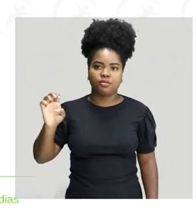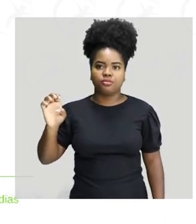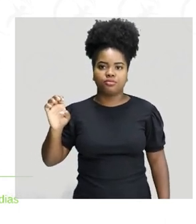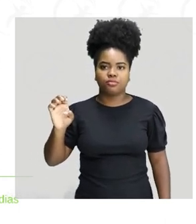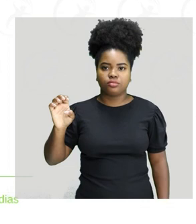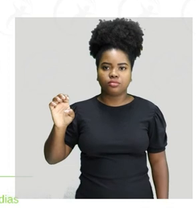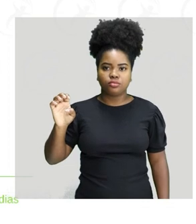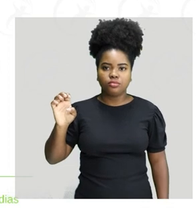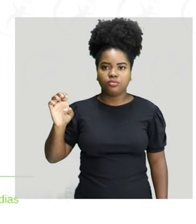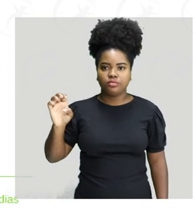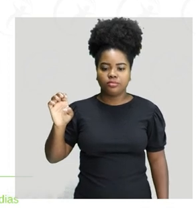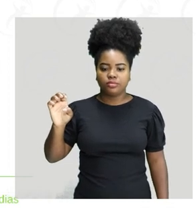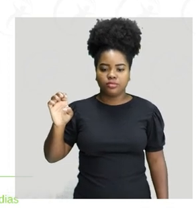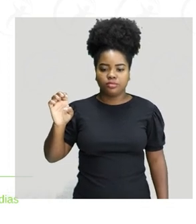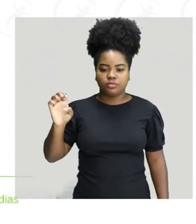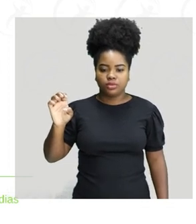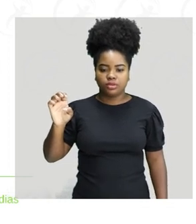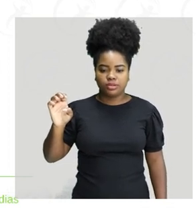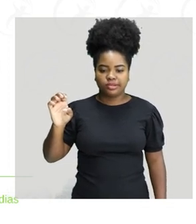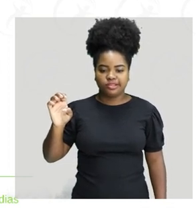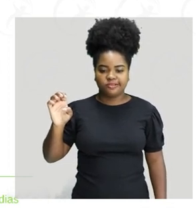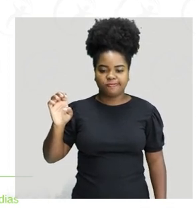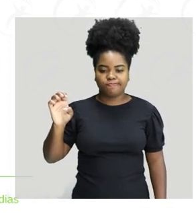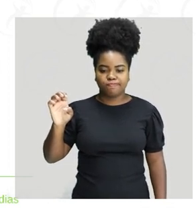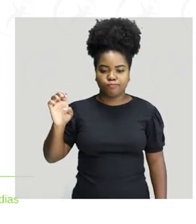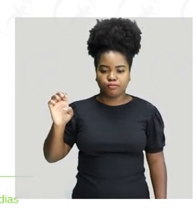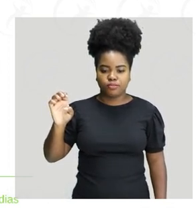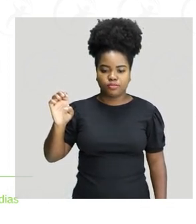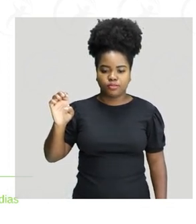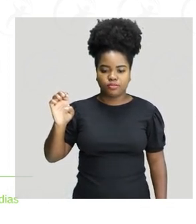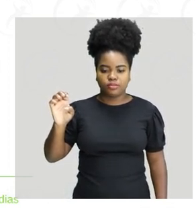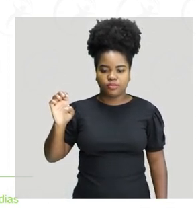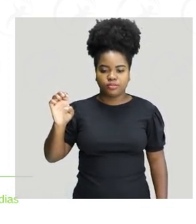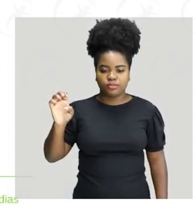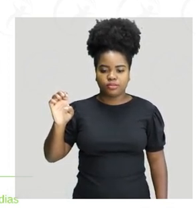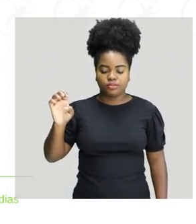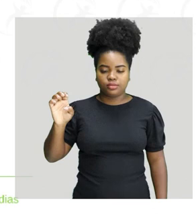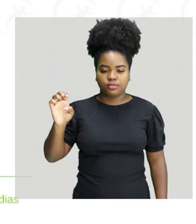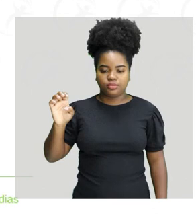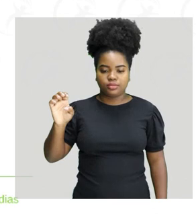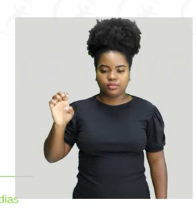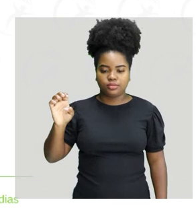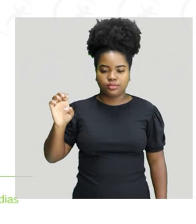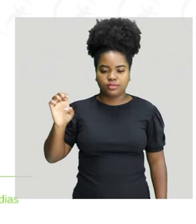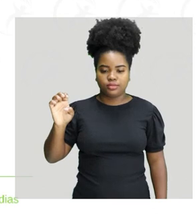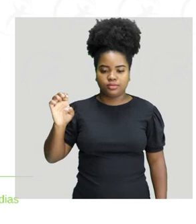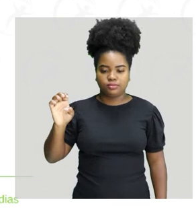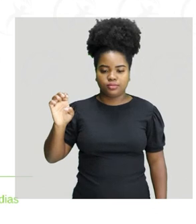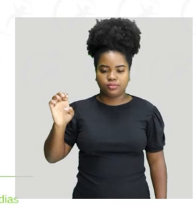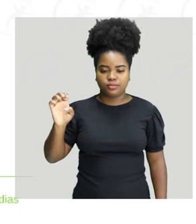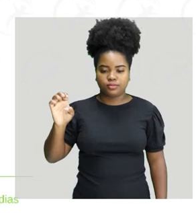duração da descarga elétrica ser menor que o tempo gasto pelo som para percorrer a distância entre o raio